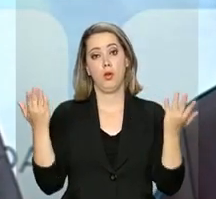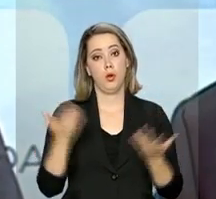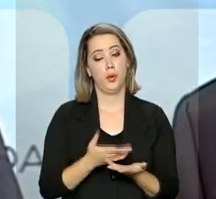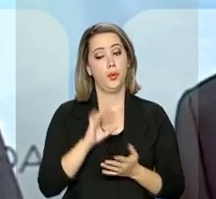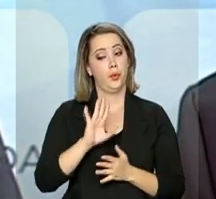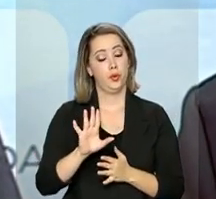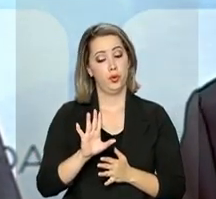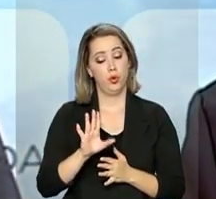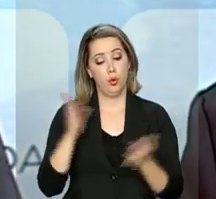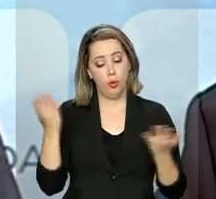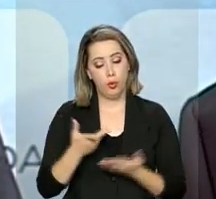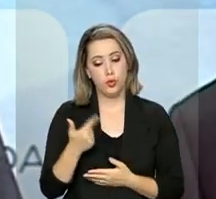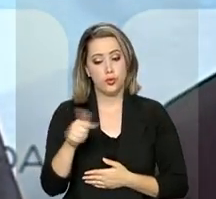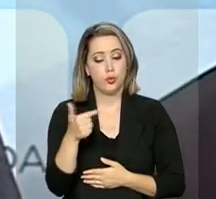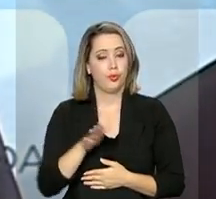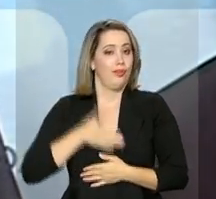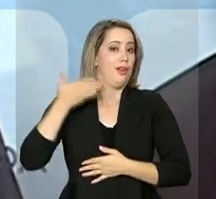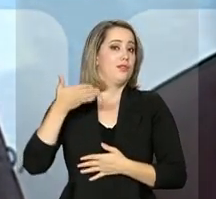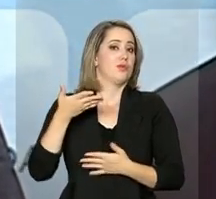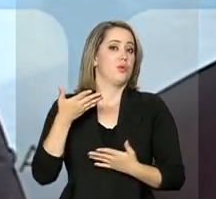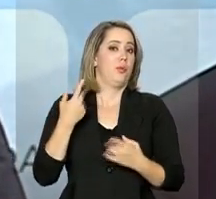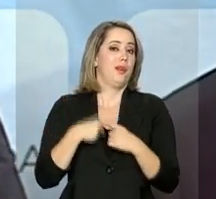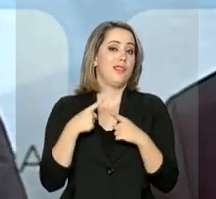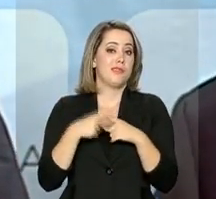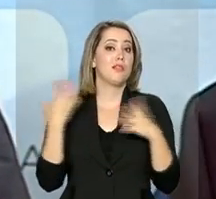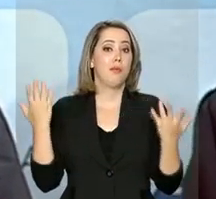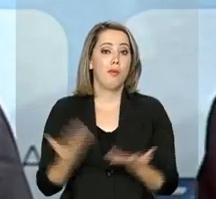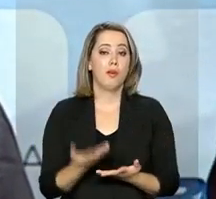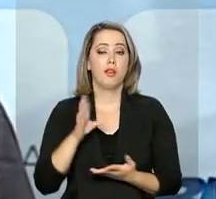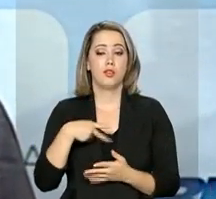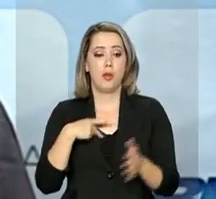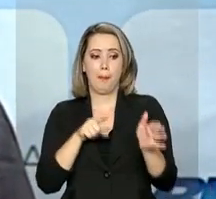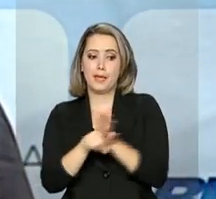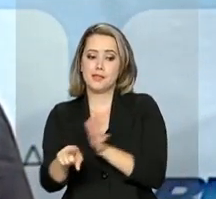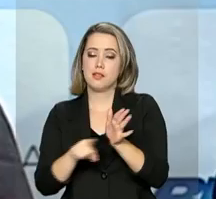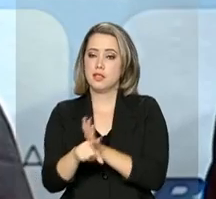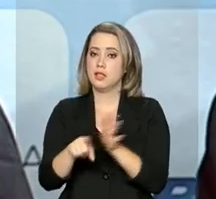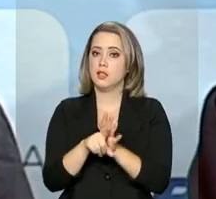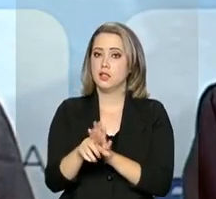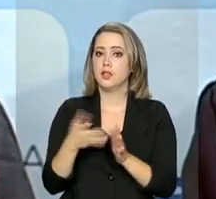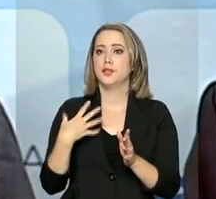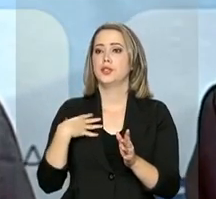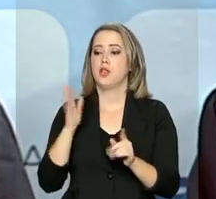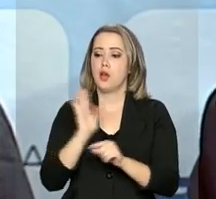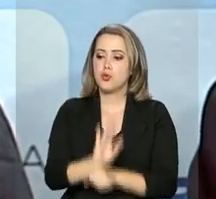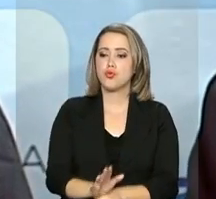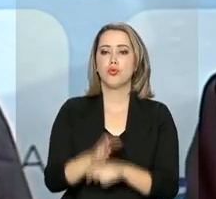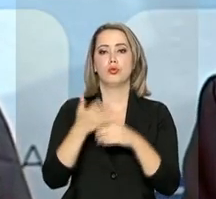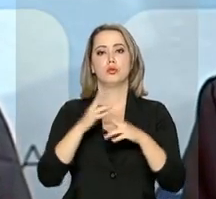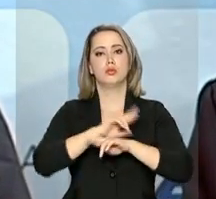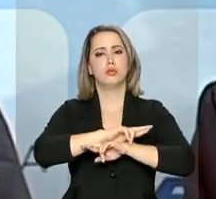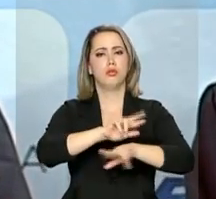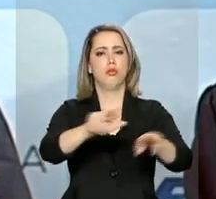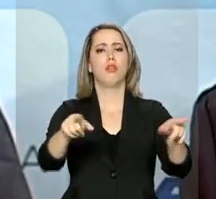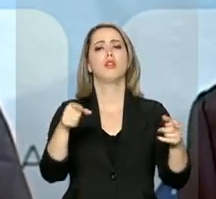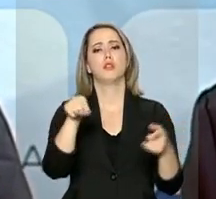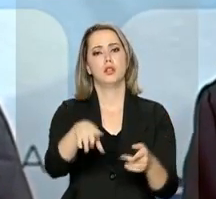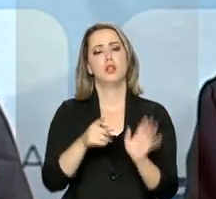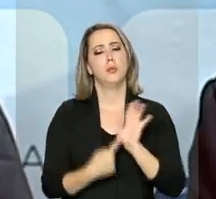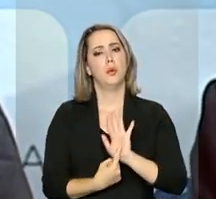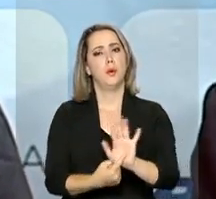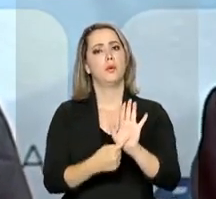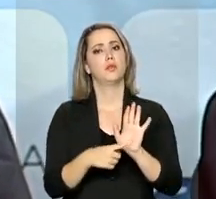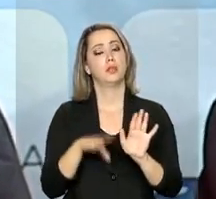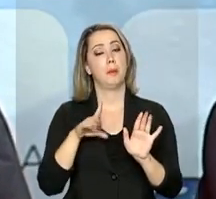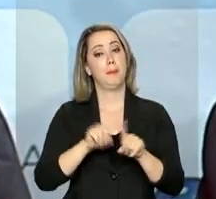fato inusitado, porque a própria mobilização do ponto de vista de pesquisa, de insumos e de recursos foi suficiente para demonstrar.